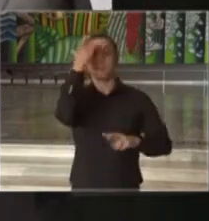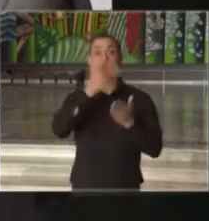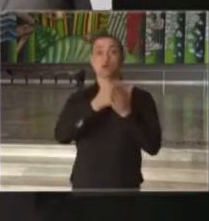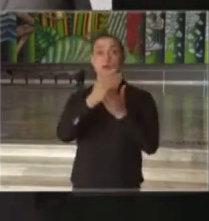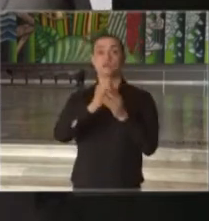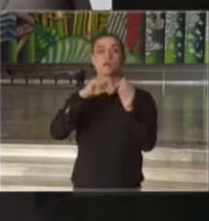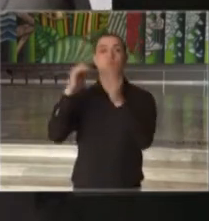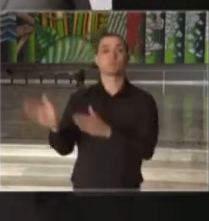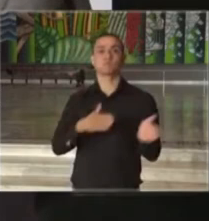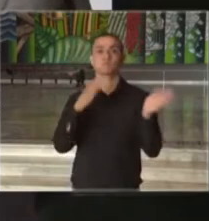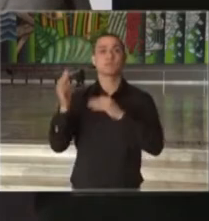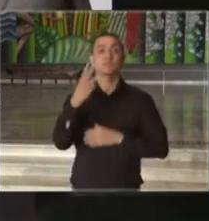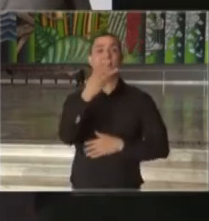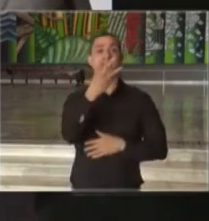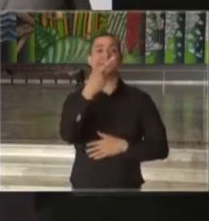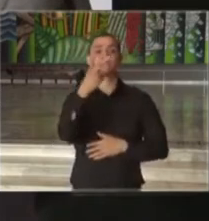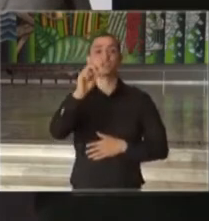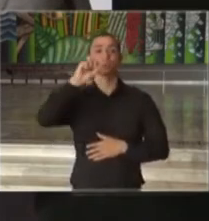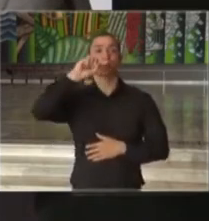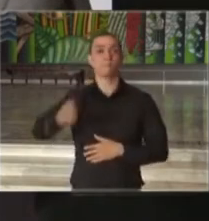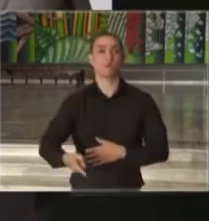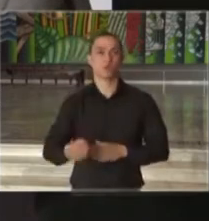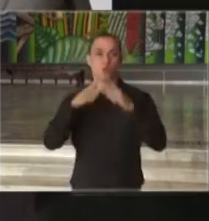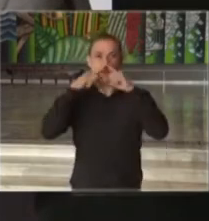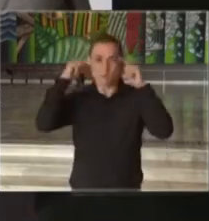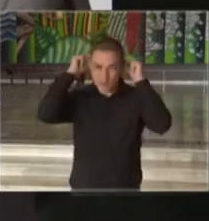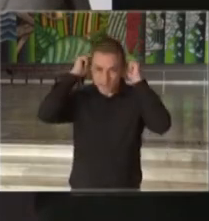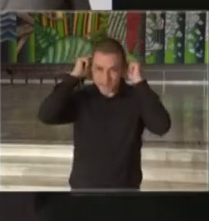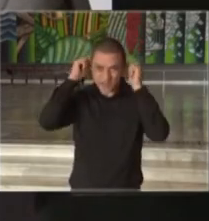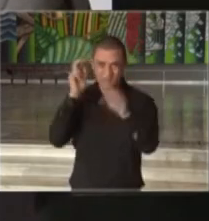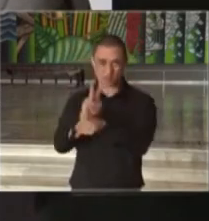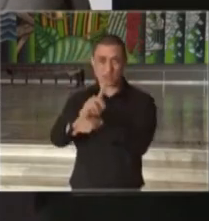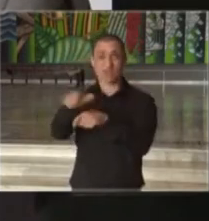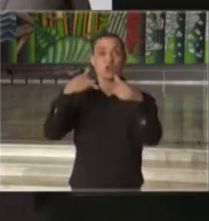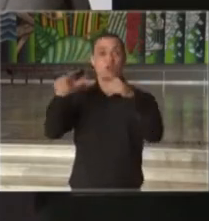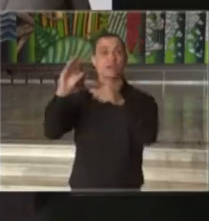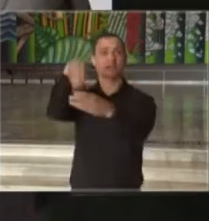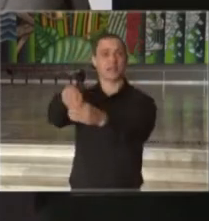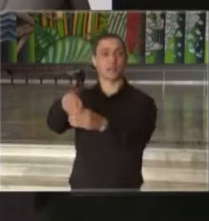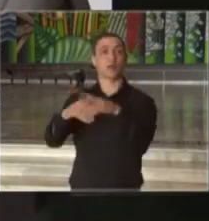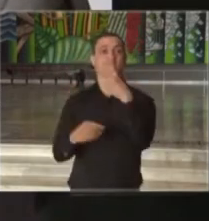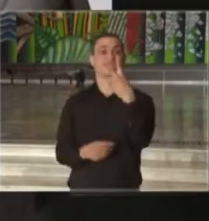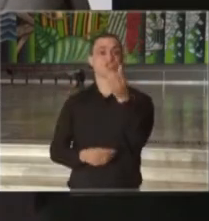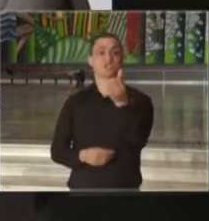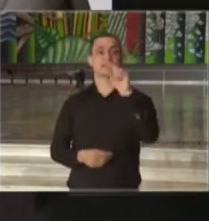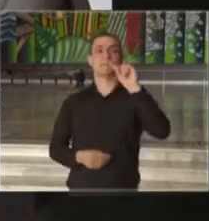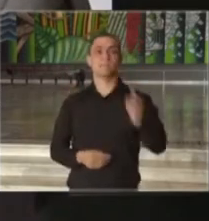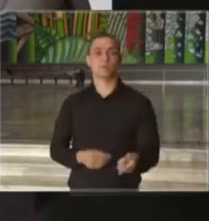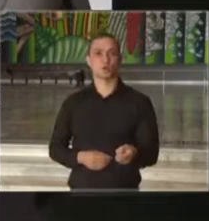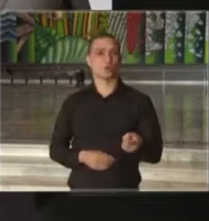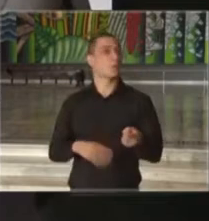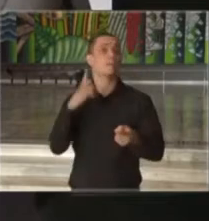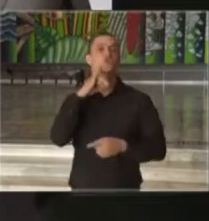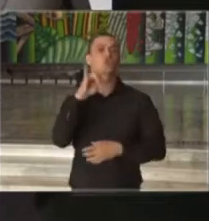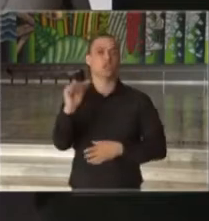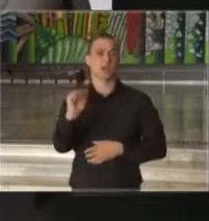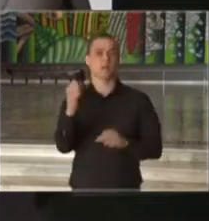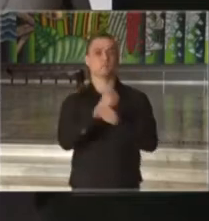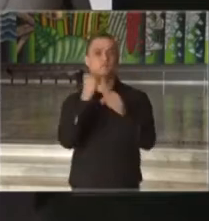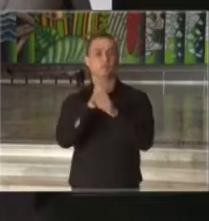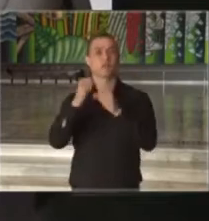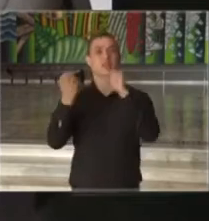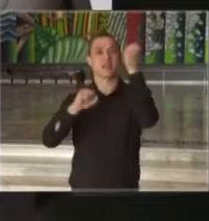320 mil máscaras de proteção contra coronavírus. Serão 26 mil peças por dia nas